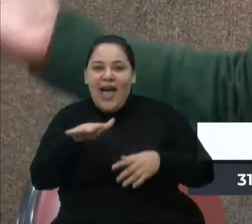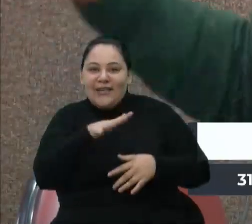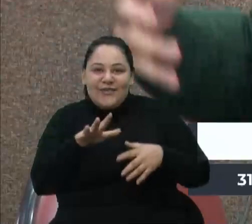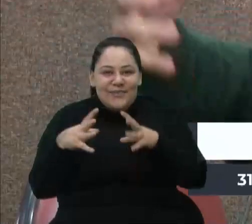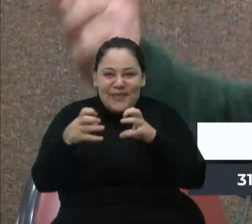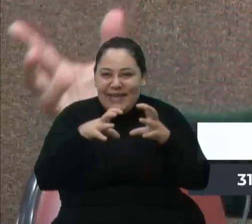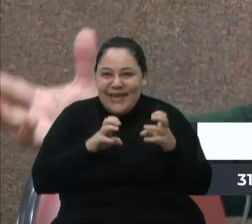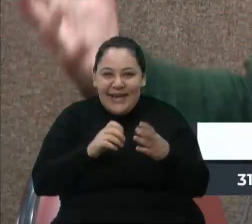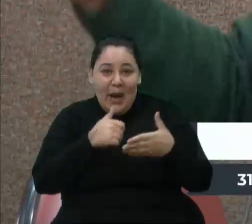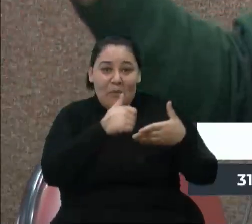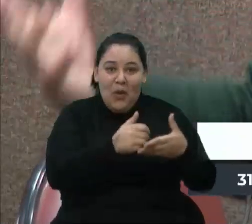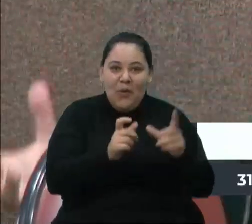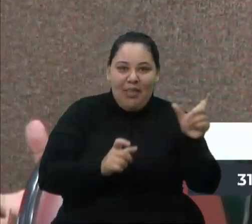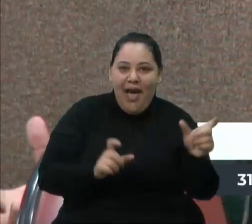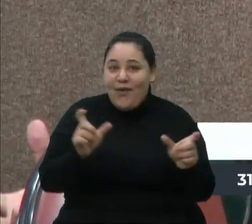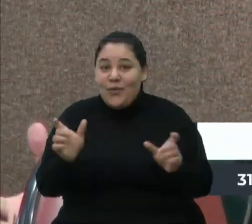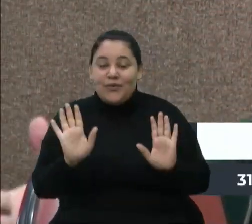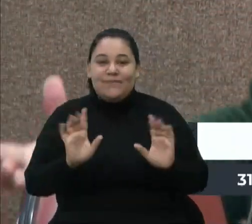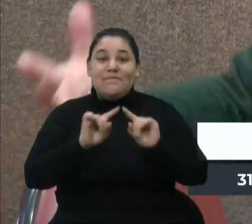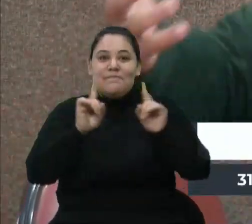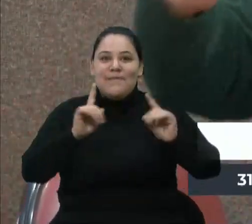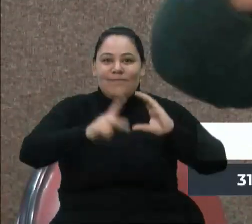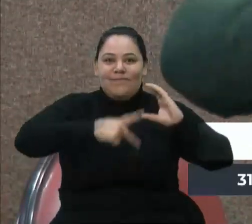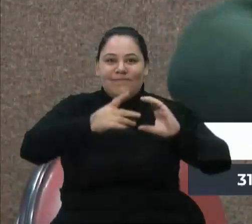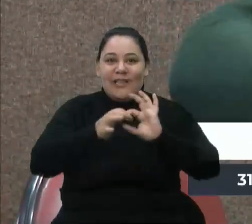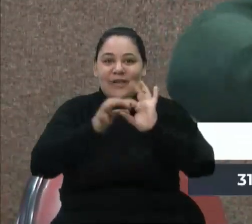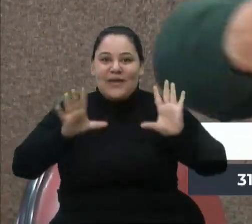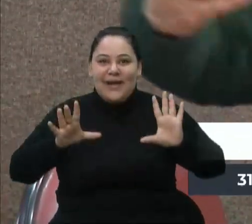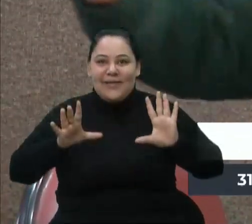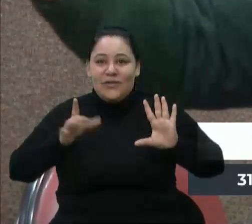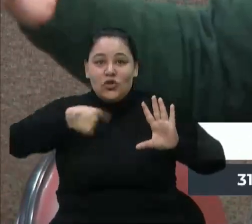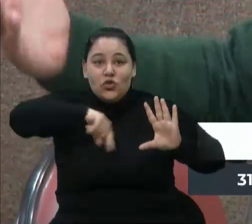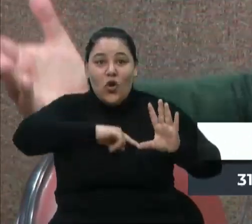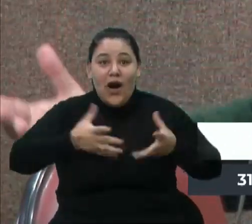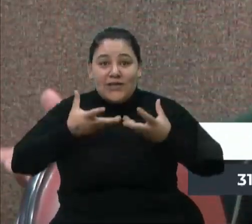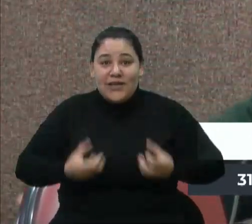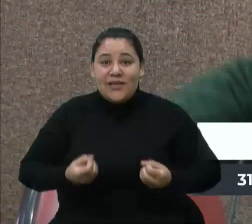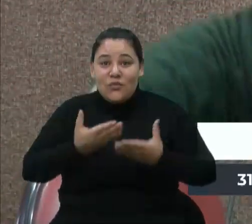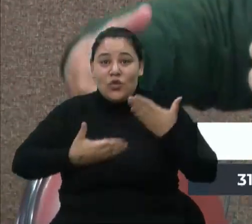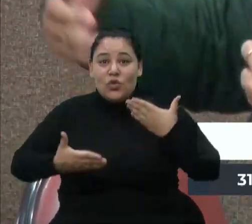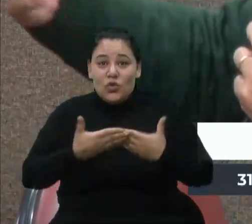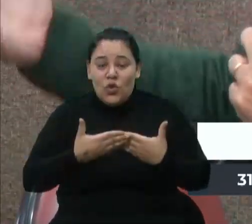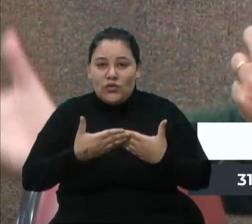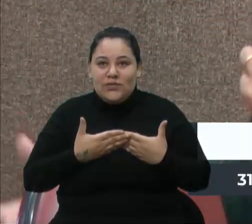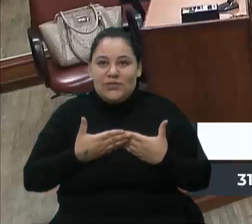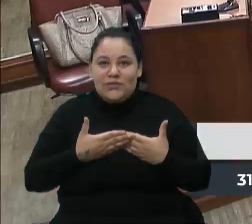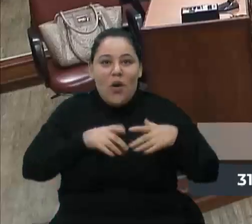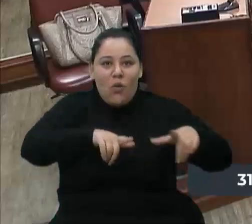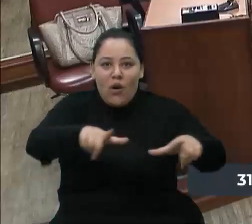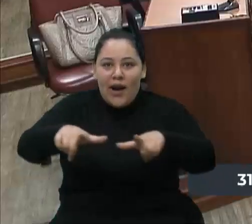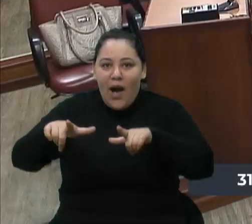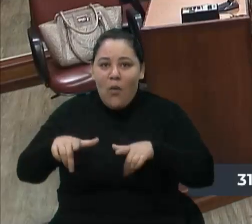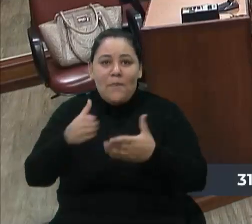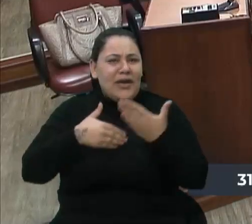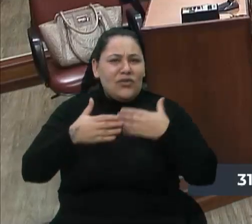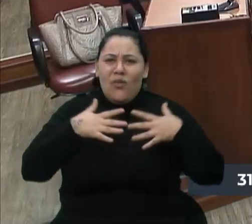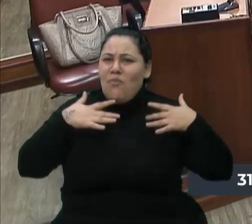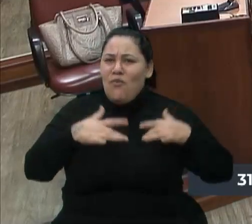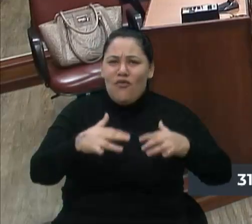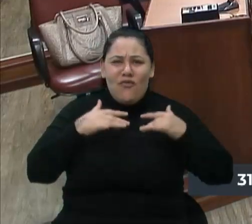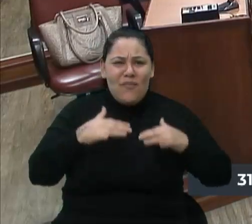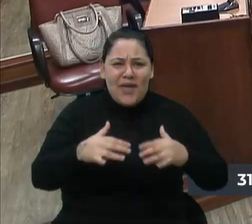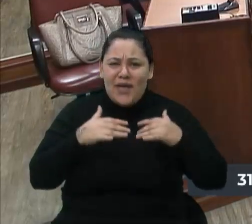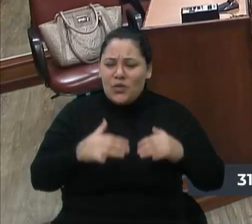defende de um lado ou outro, mas a casa é democrática. Nós temos aqui todas as nossas instalações para todos os movimentos, sejam eles quais